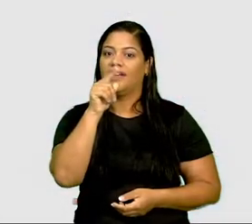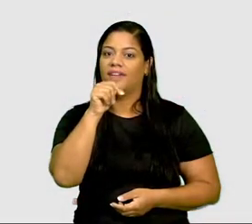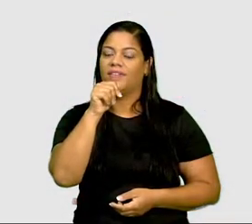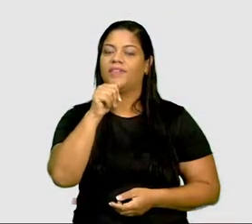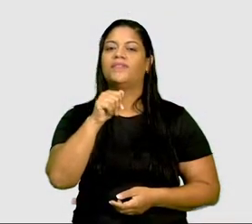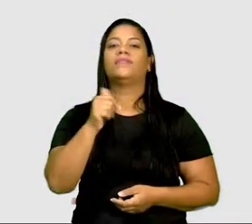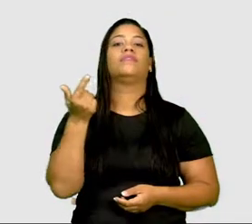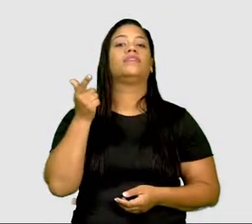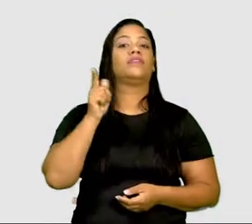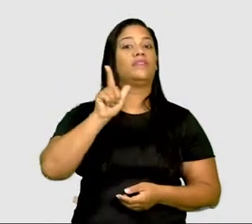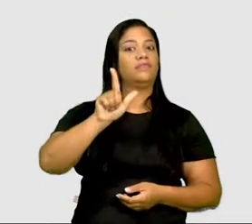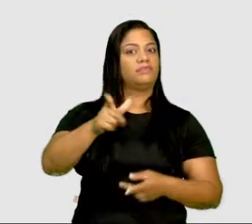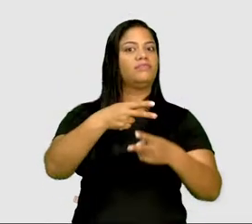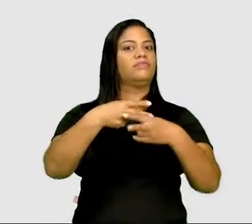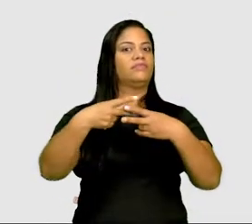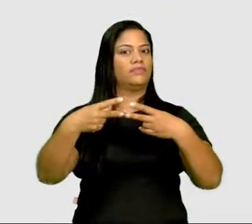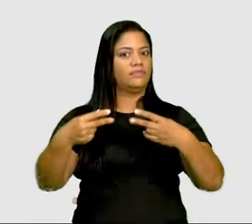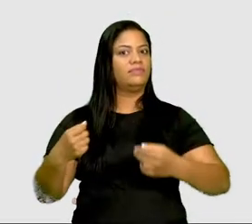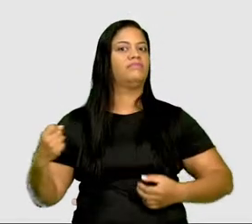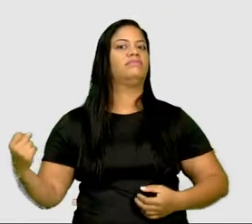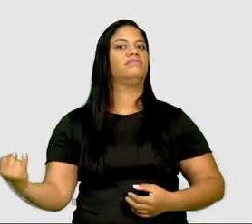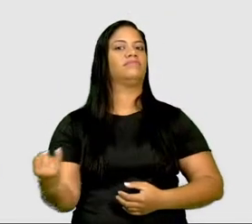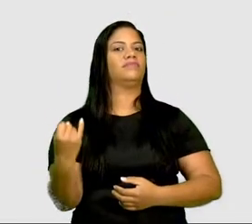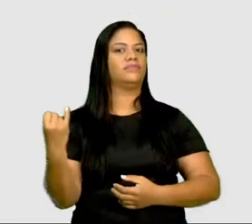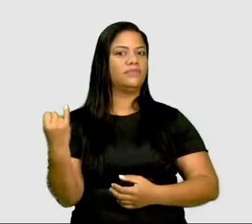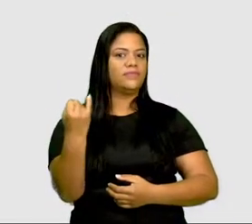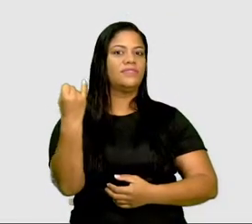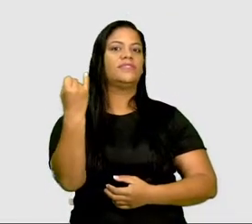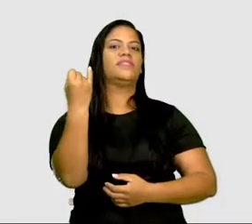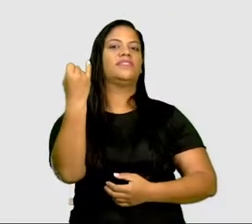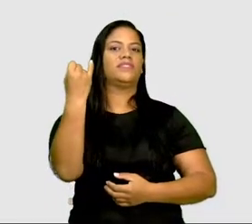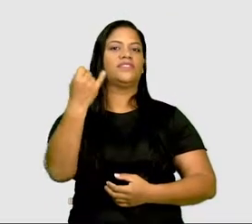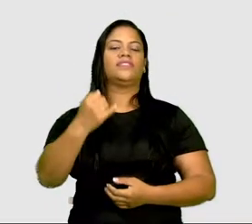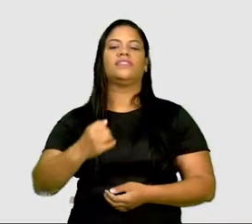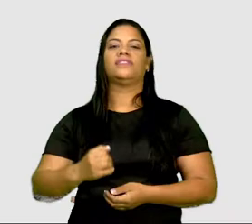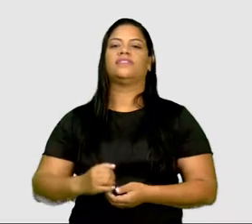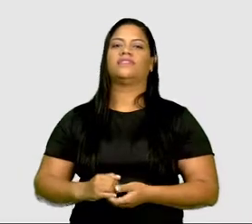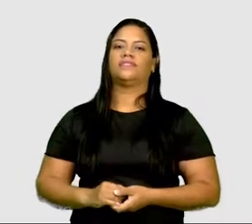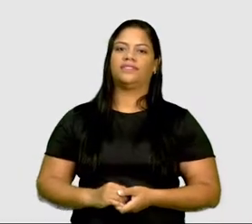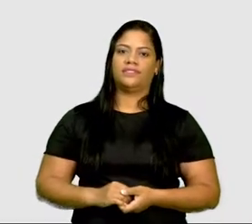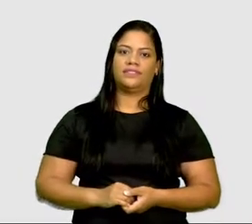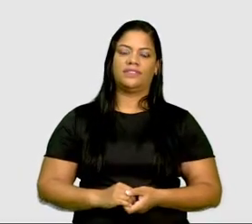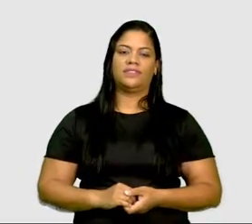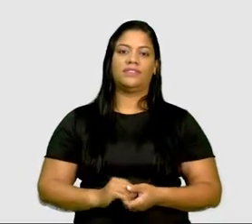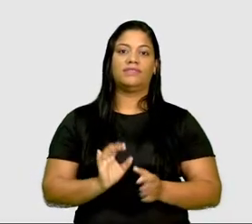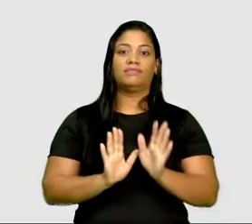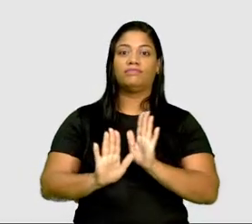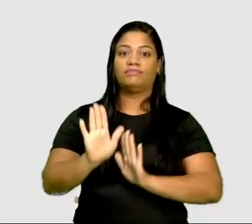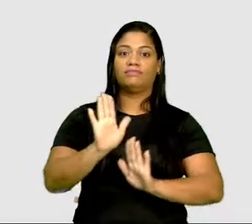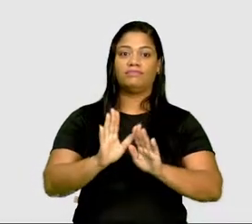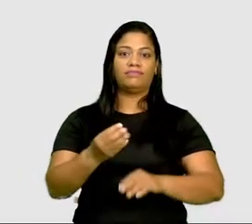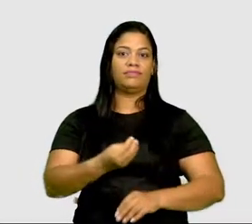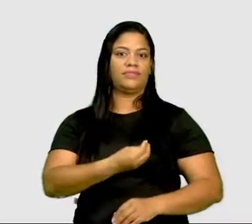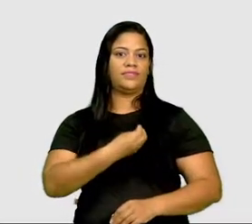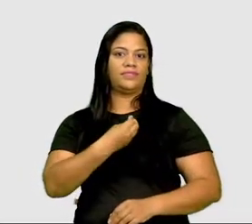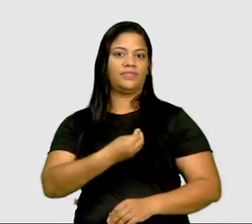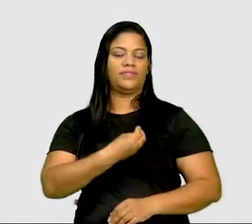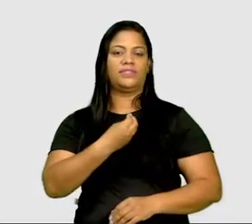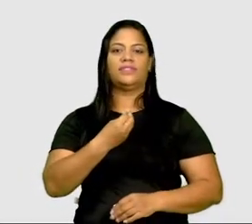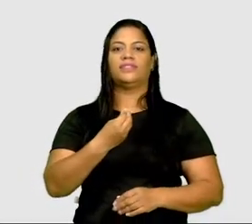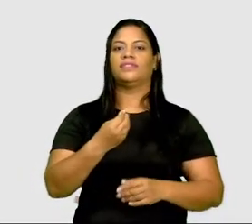A água é outro elemento super importante para a manutenção da vida